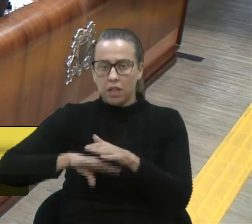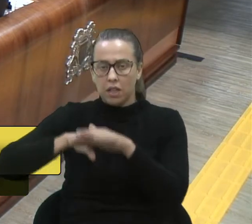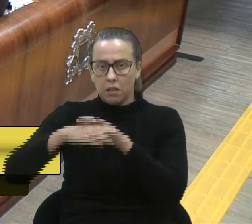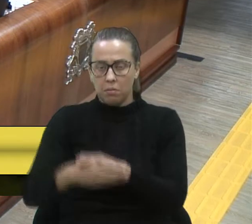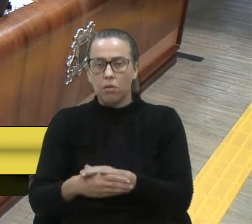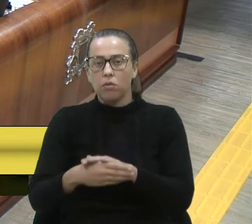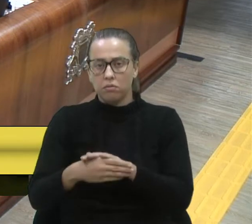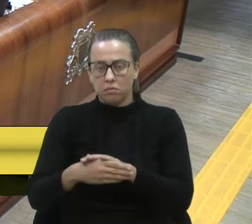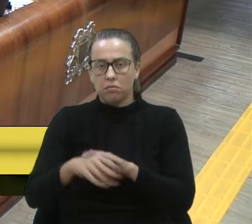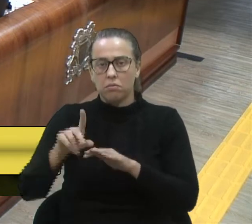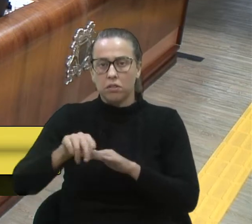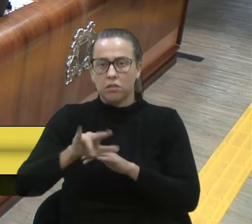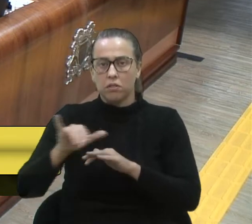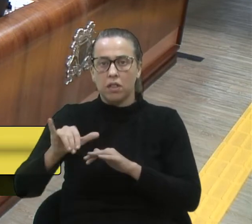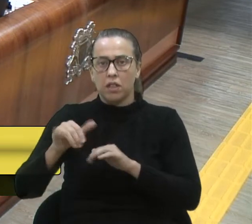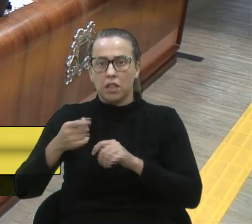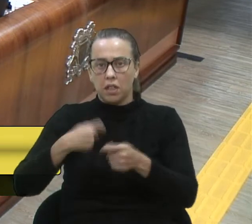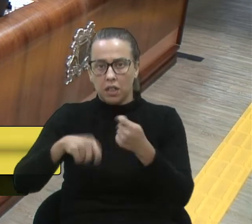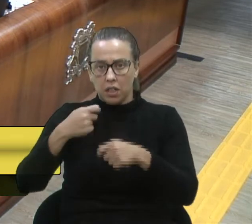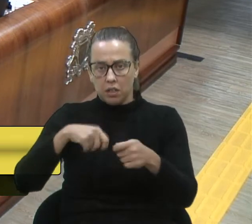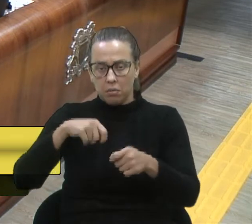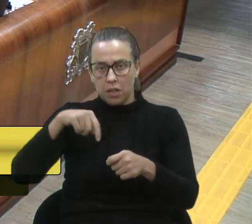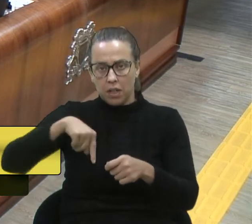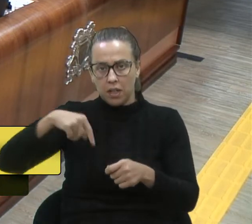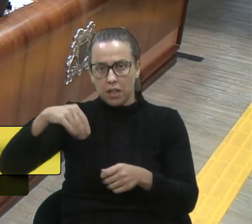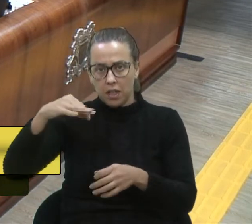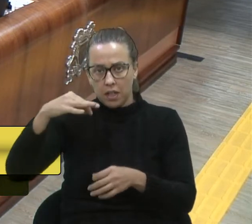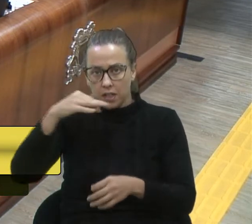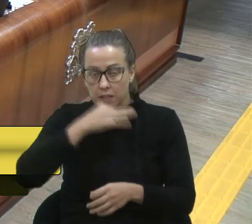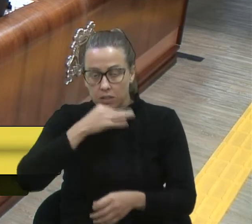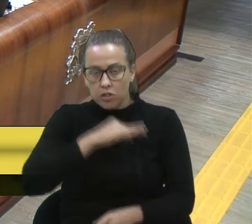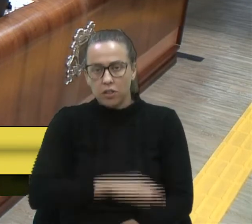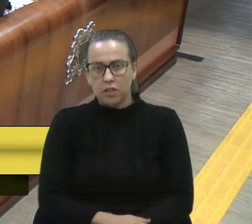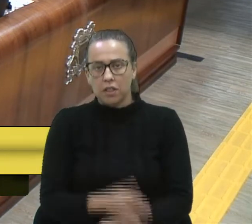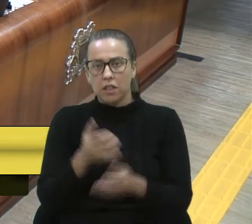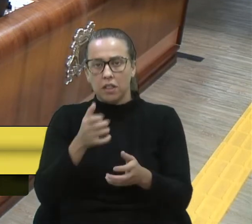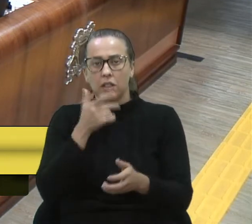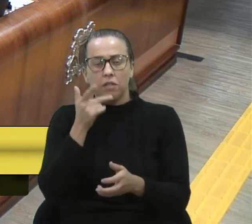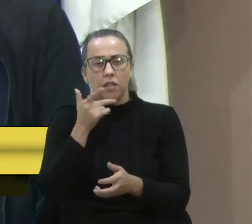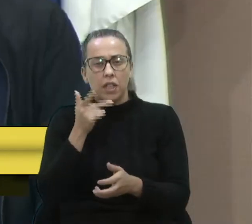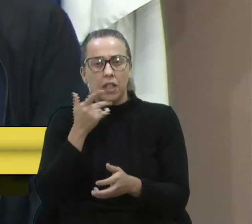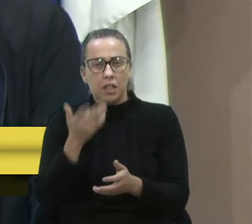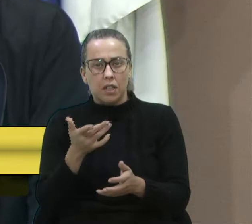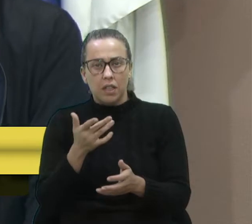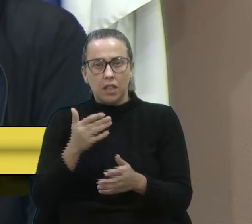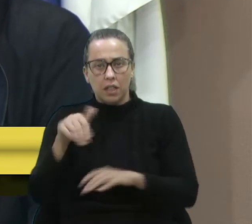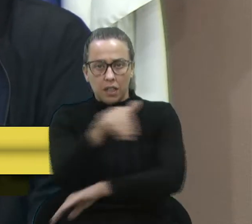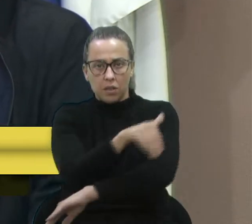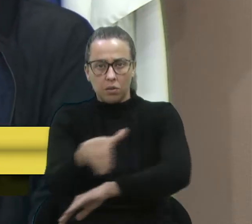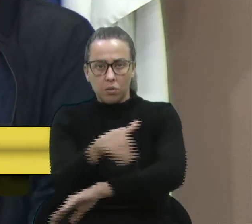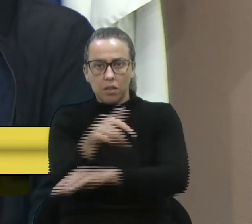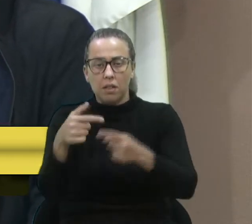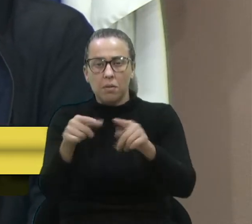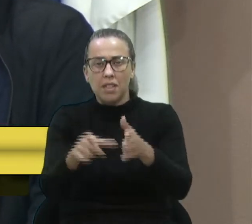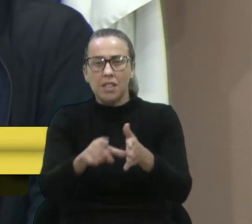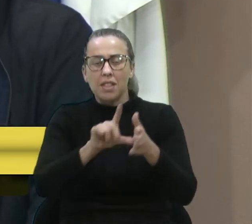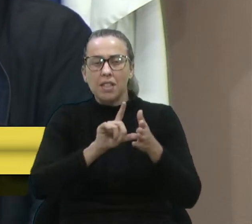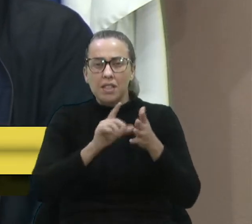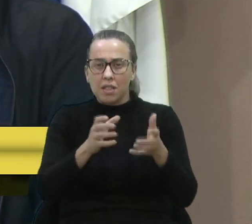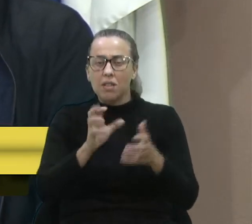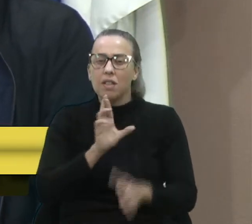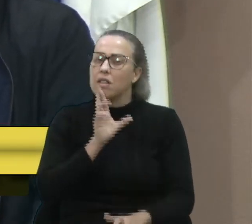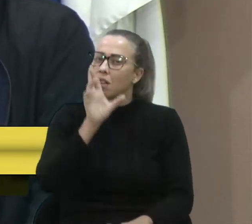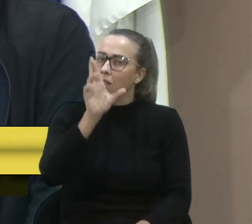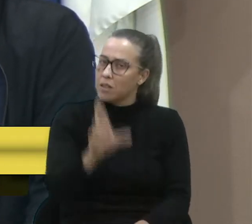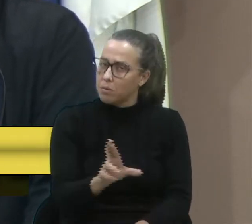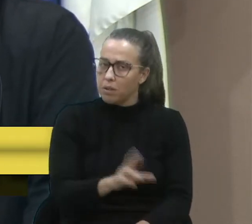eletrônico que vai trazer a economia ao nosso município. É, eu queria falar, eu vou falar da questão das rodovias, mas antes eu queria responder aqui a